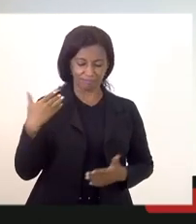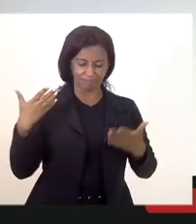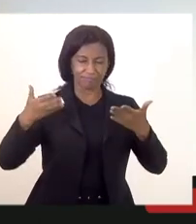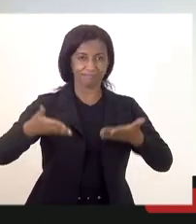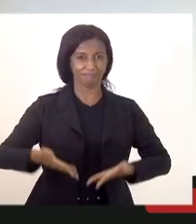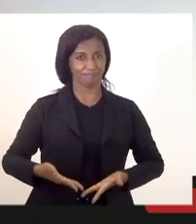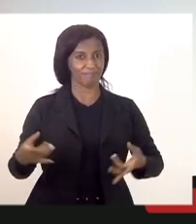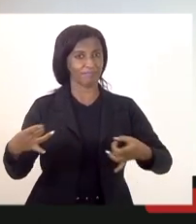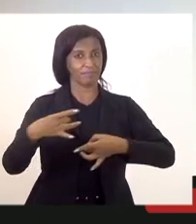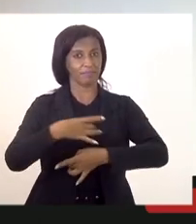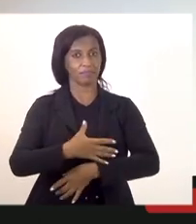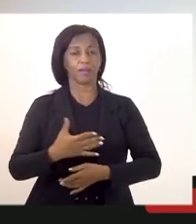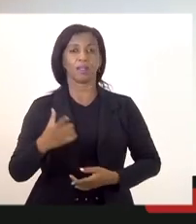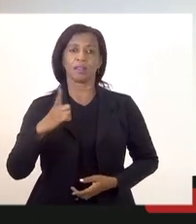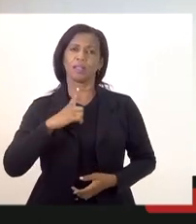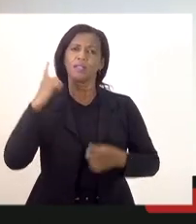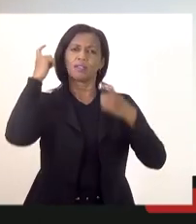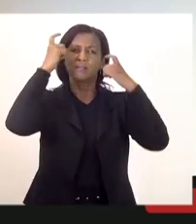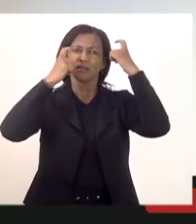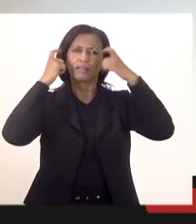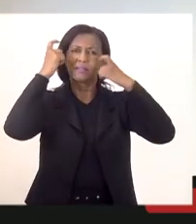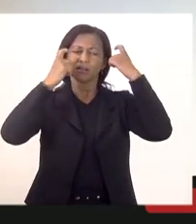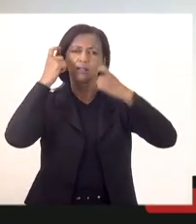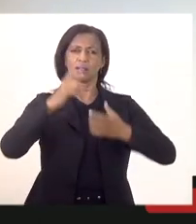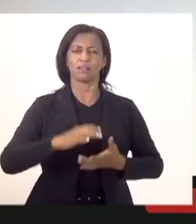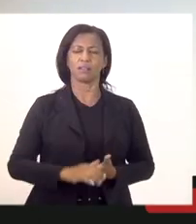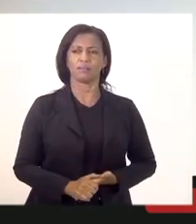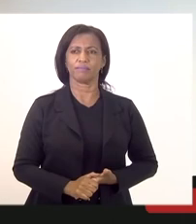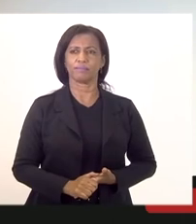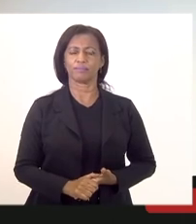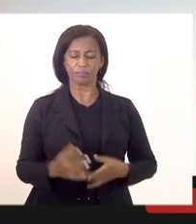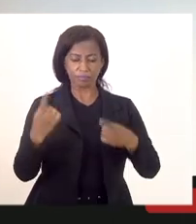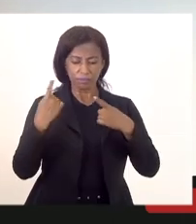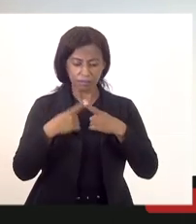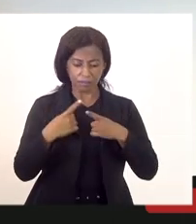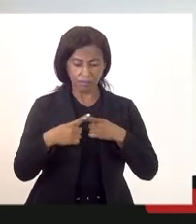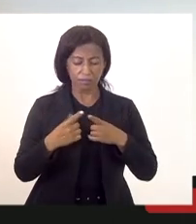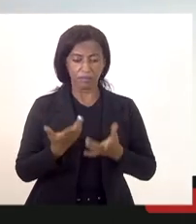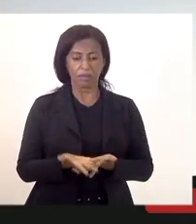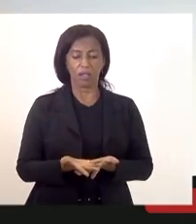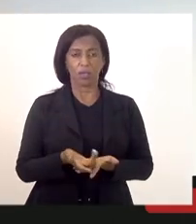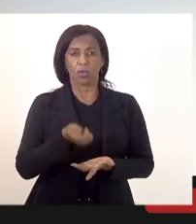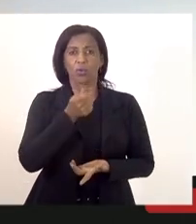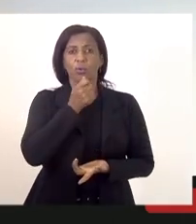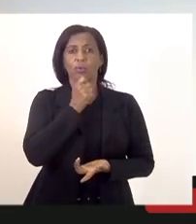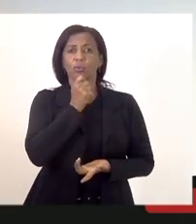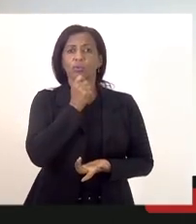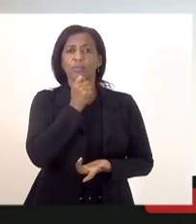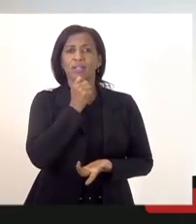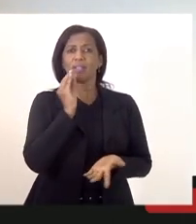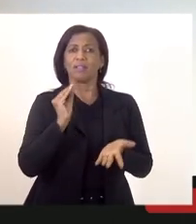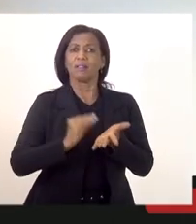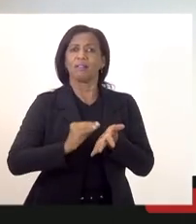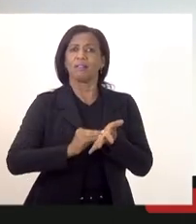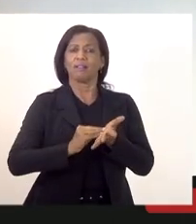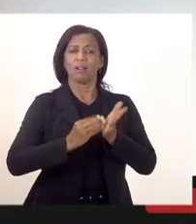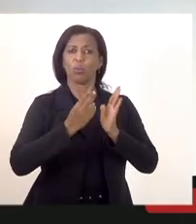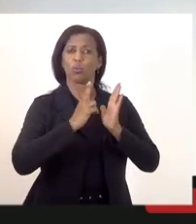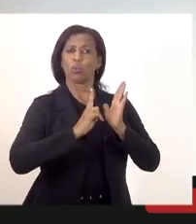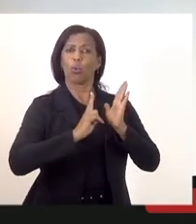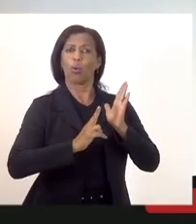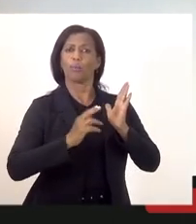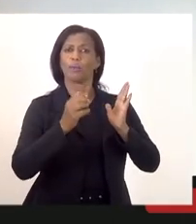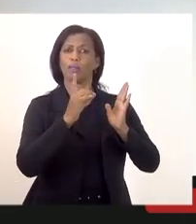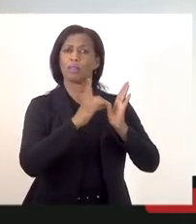agora sim há essa preocupação porque realmente não tem o nome desses candidatos na lista de diário oficial